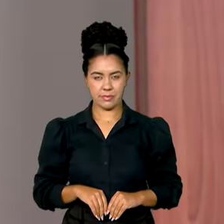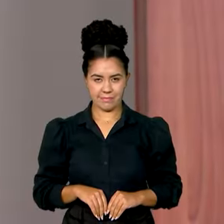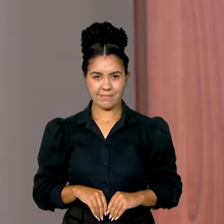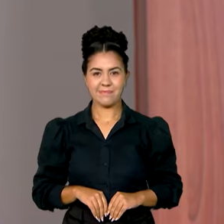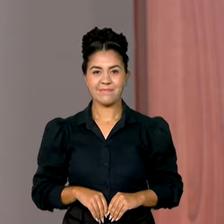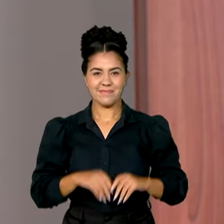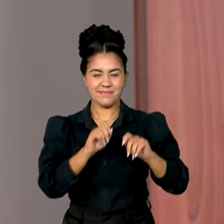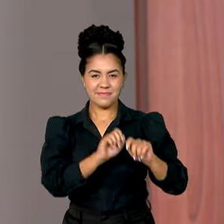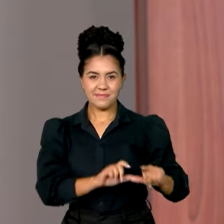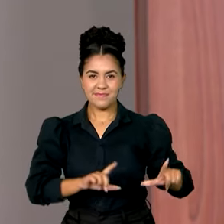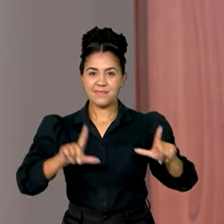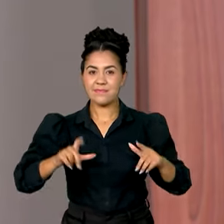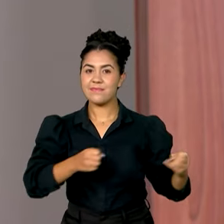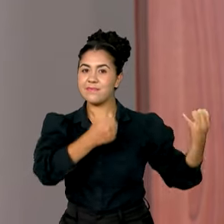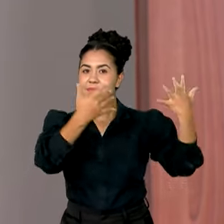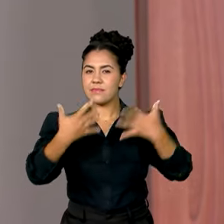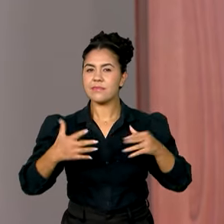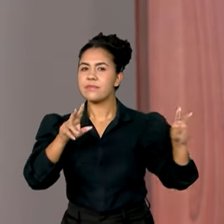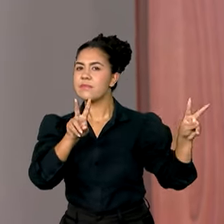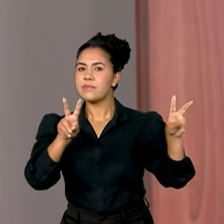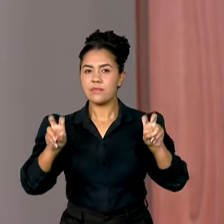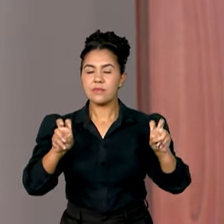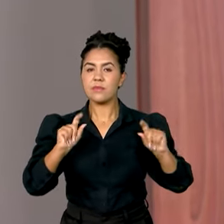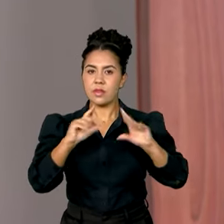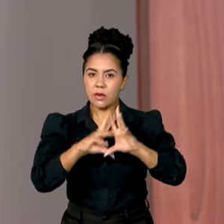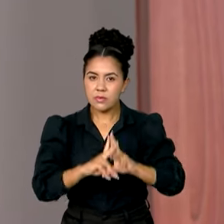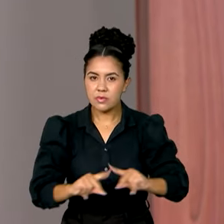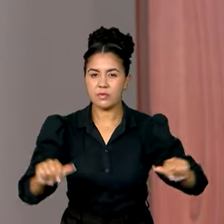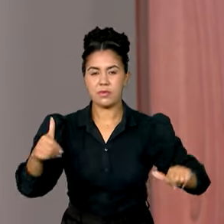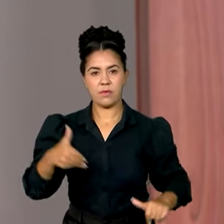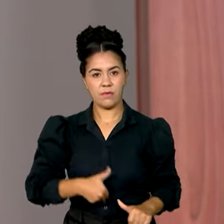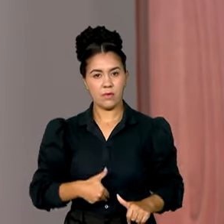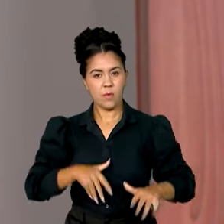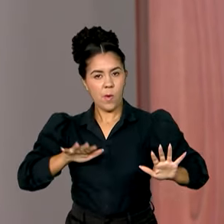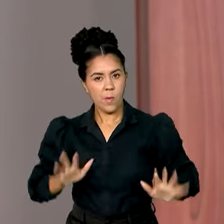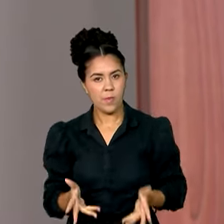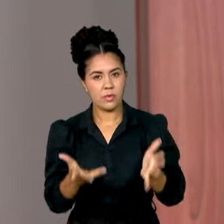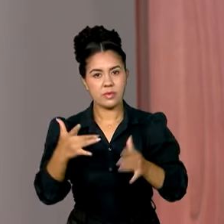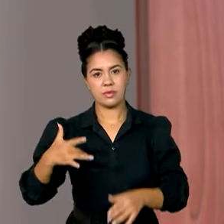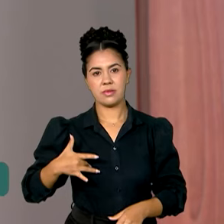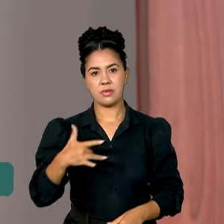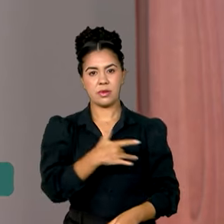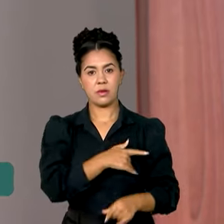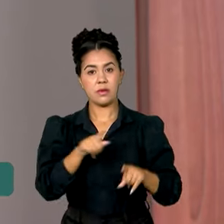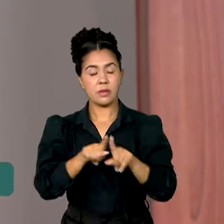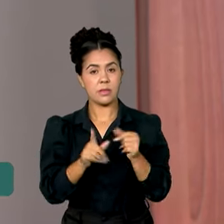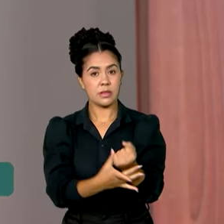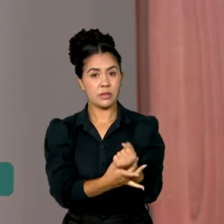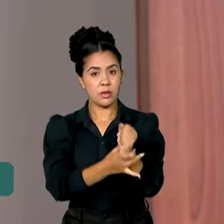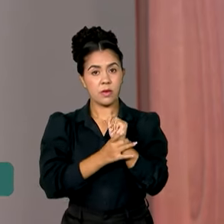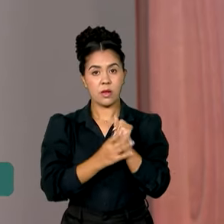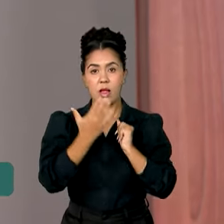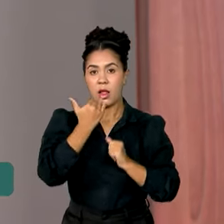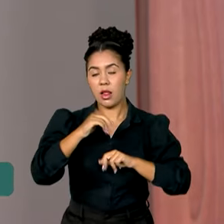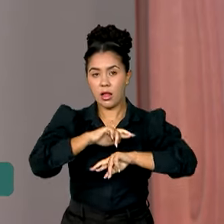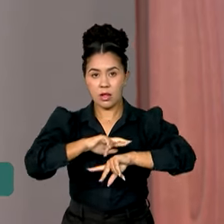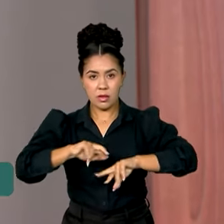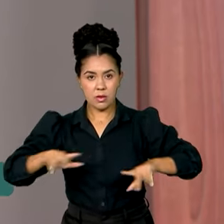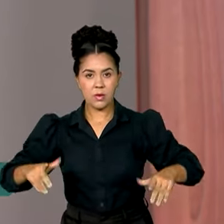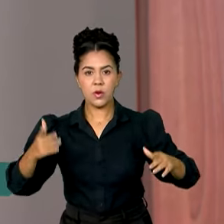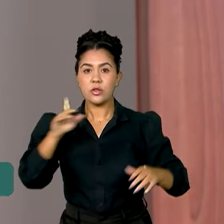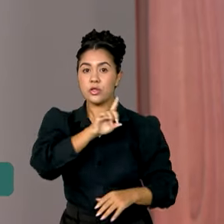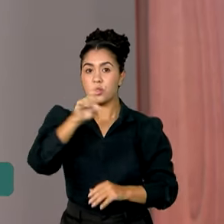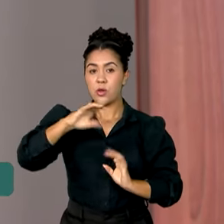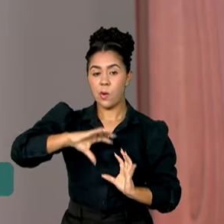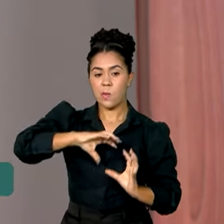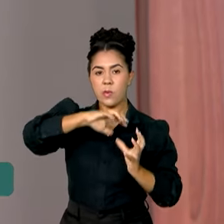Estamos de volta e o assunto agora é combate à fome, promoção da saúde e da segurança alimentar. No Dia Mundial